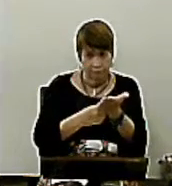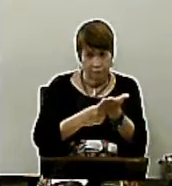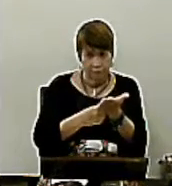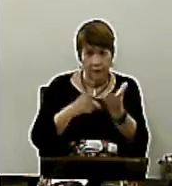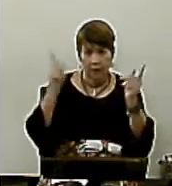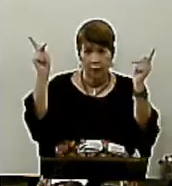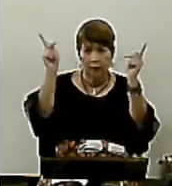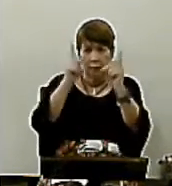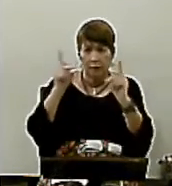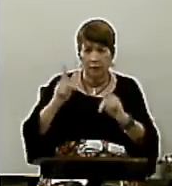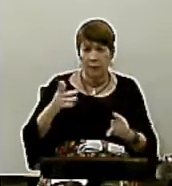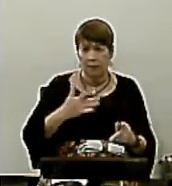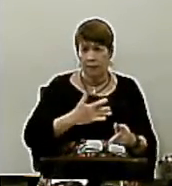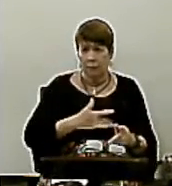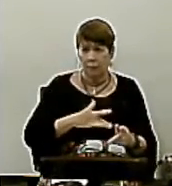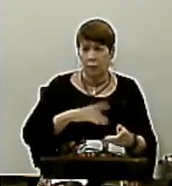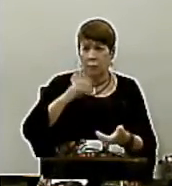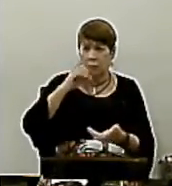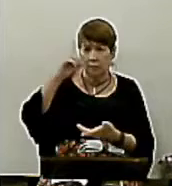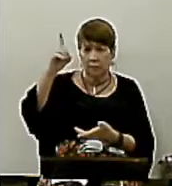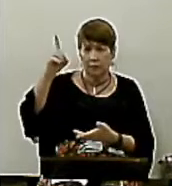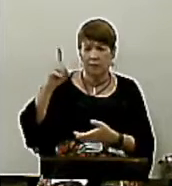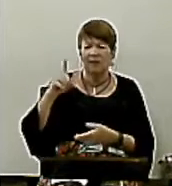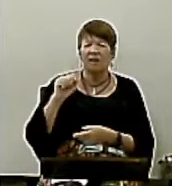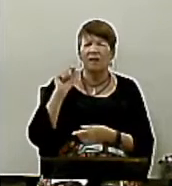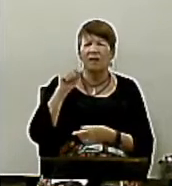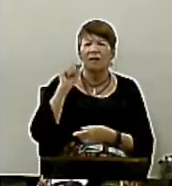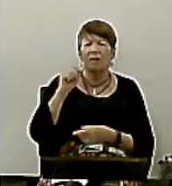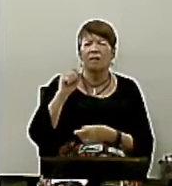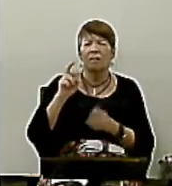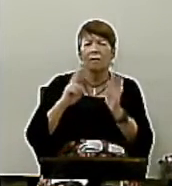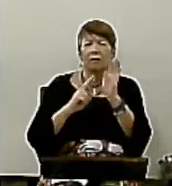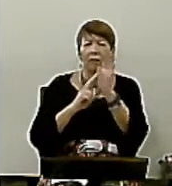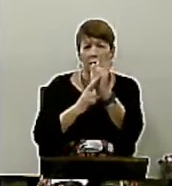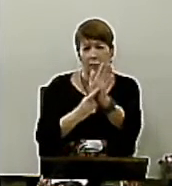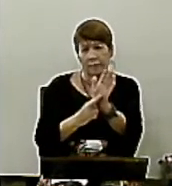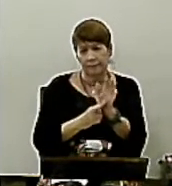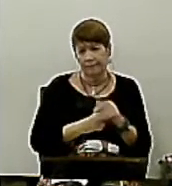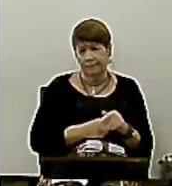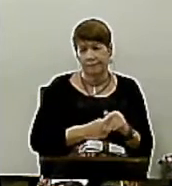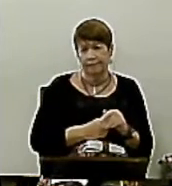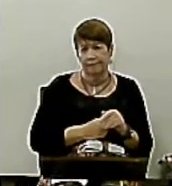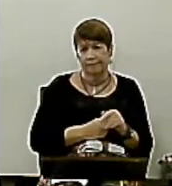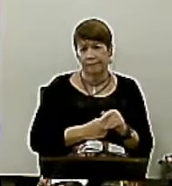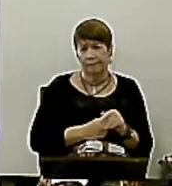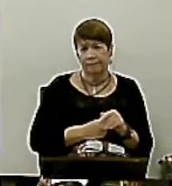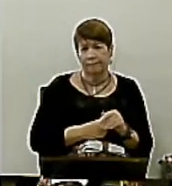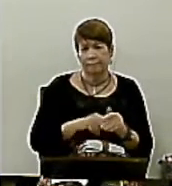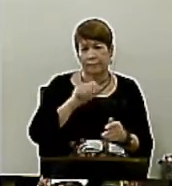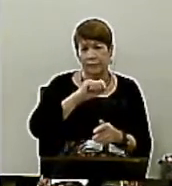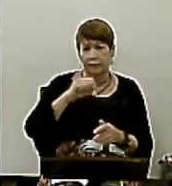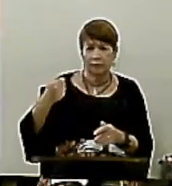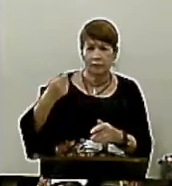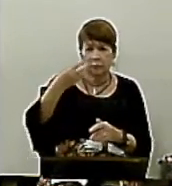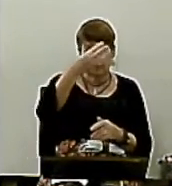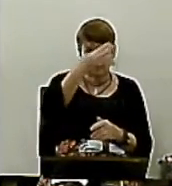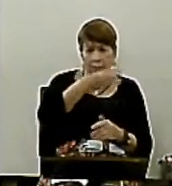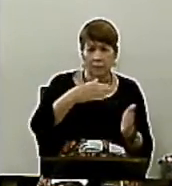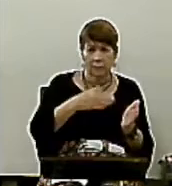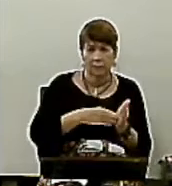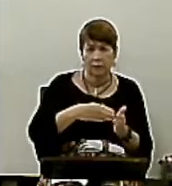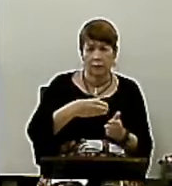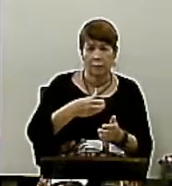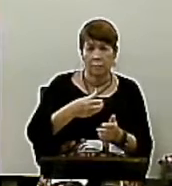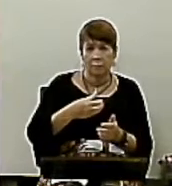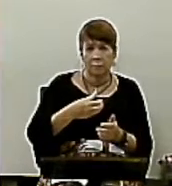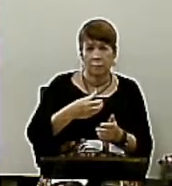misericórdia da parte de Deus Que regra? A regra que versículo 13 até o capítulo